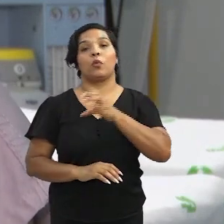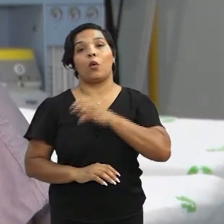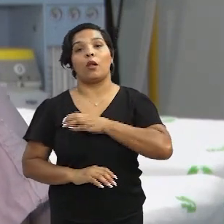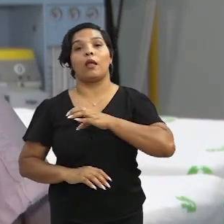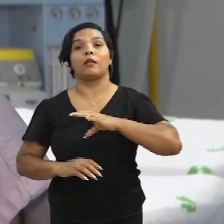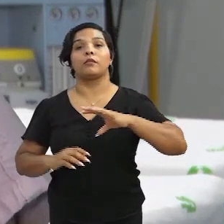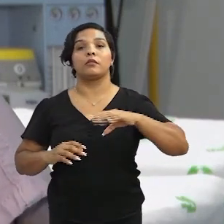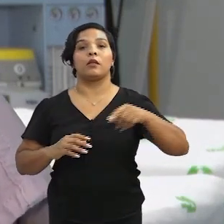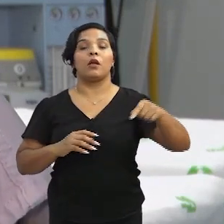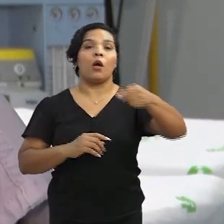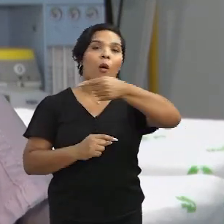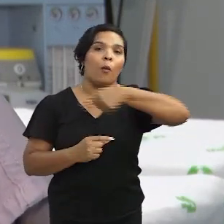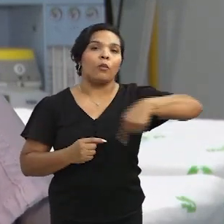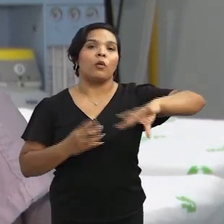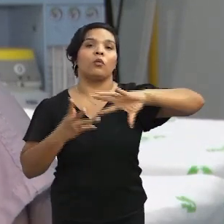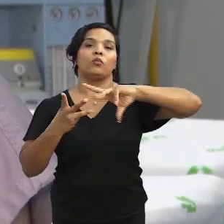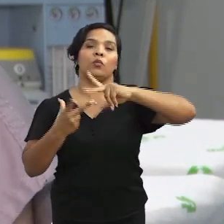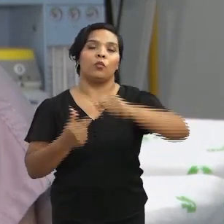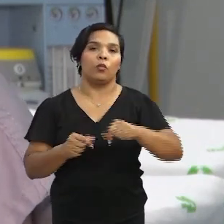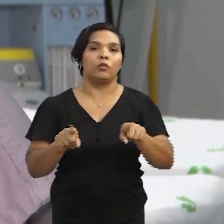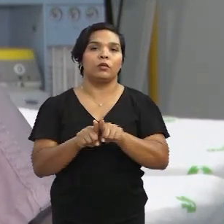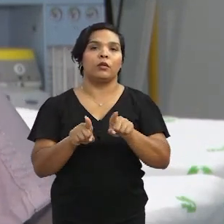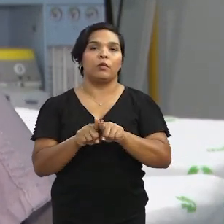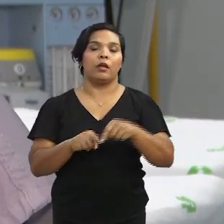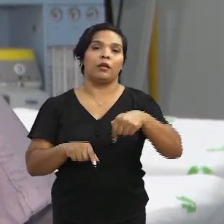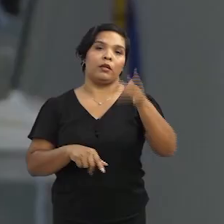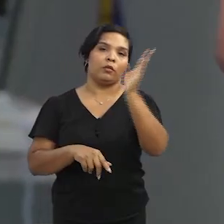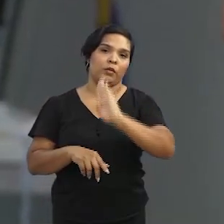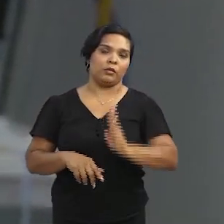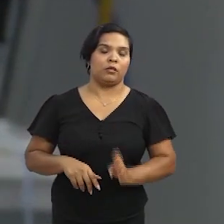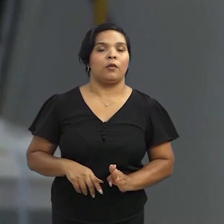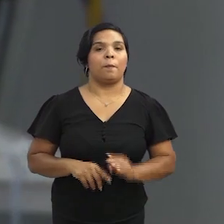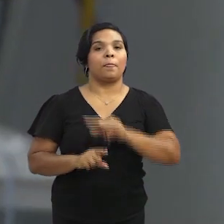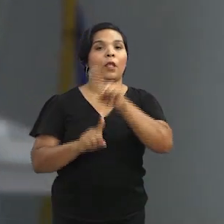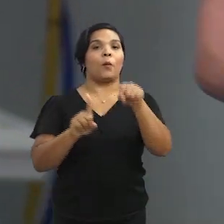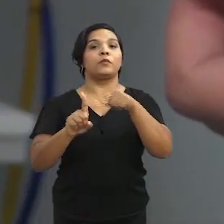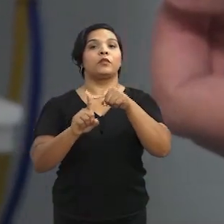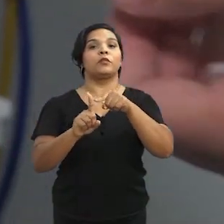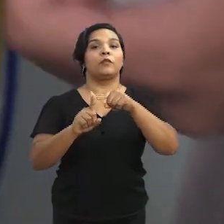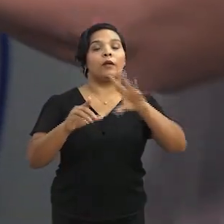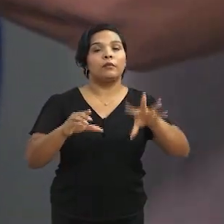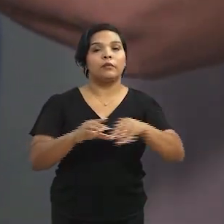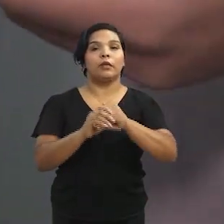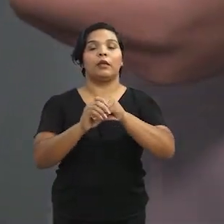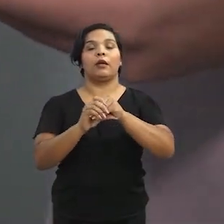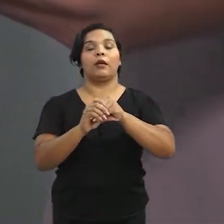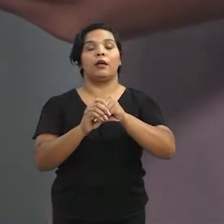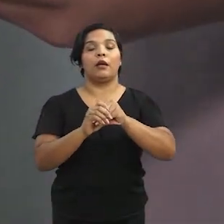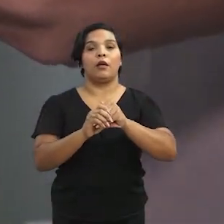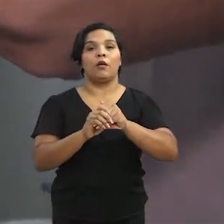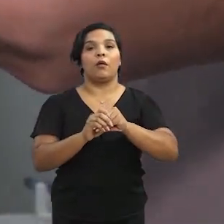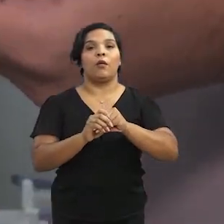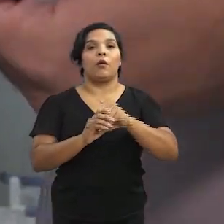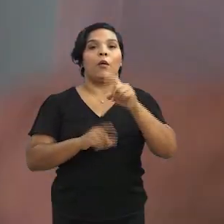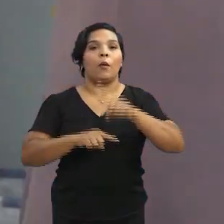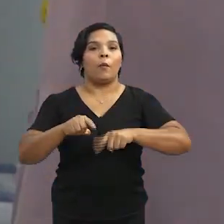outros colegas ao redor do país ou até mesmo do mundo. Nosso próximo objetivo é integrar uma